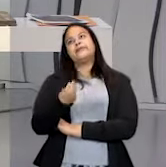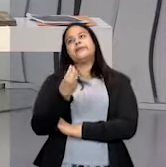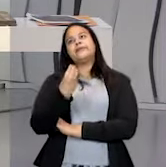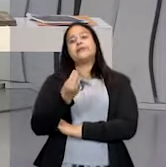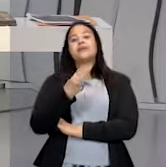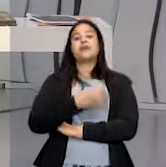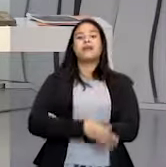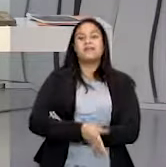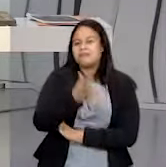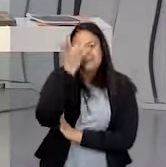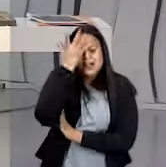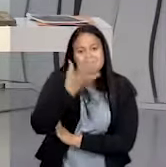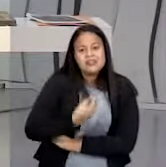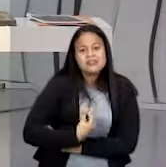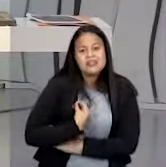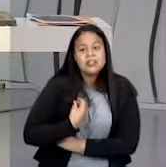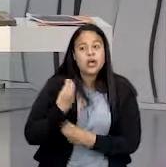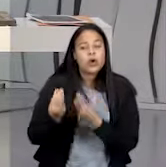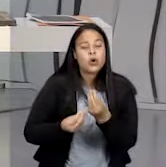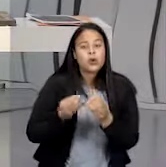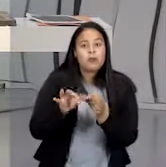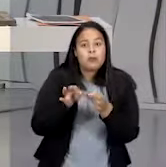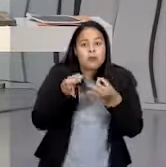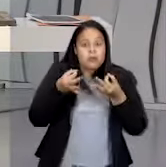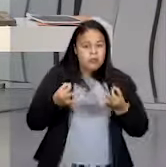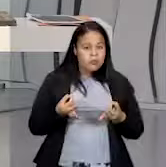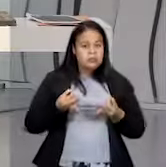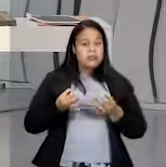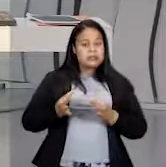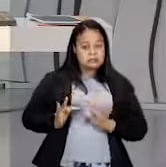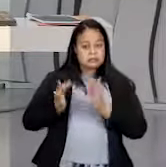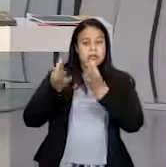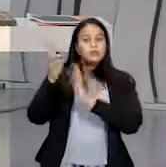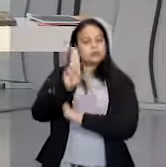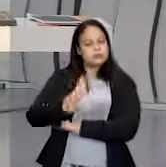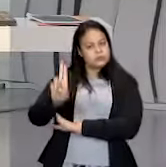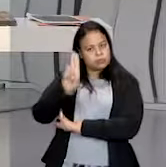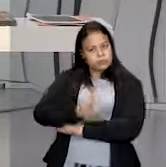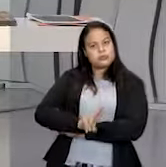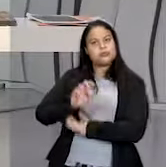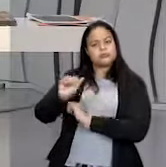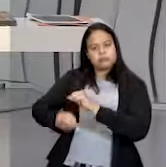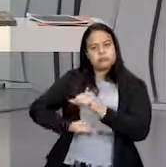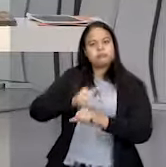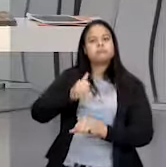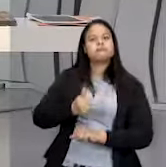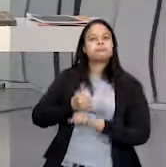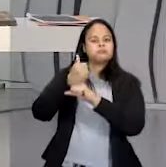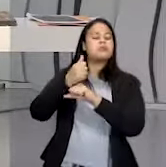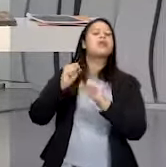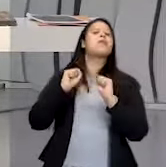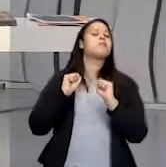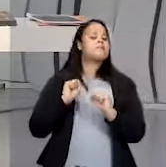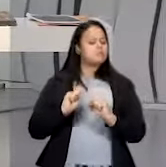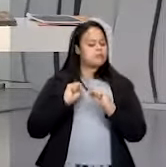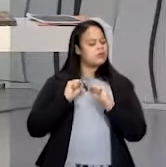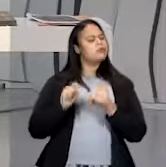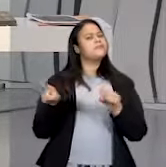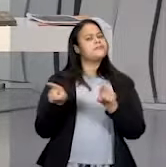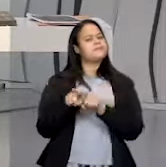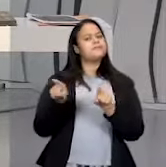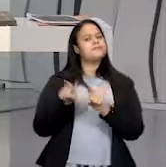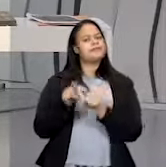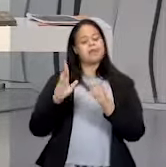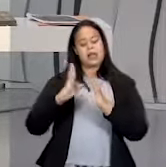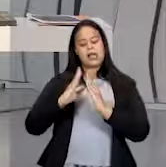a vida. Foram criadas N técnicas. Que podem substituir, né? Obviamente que de maneira mais